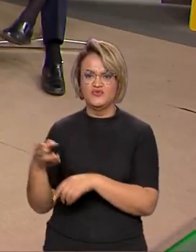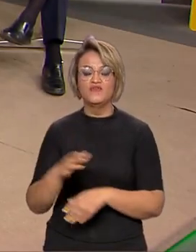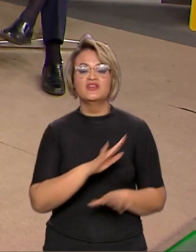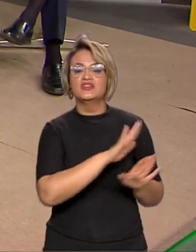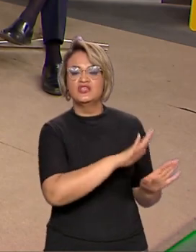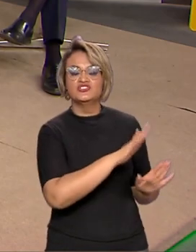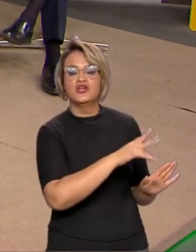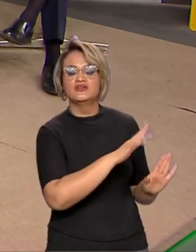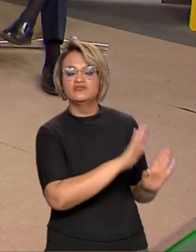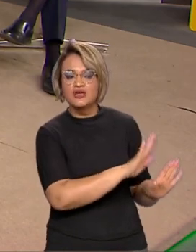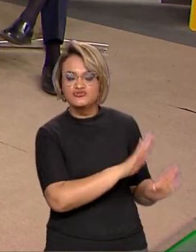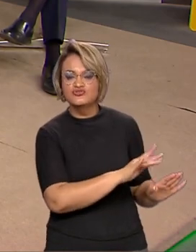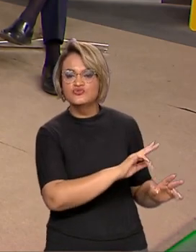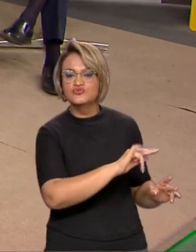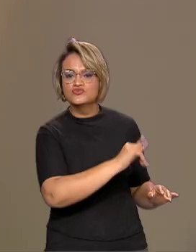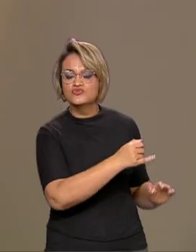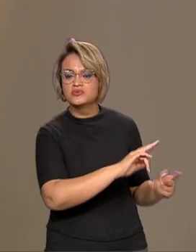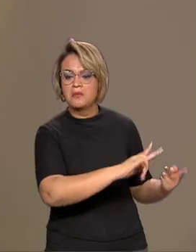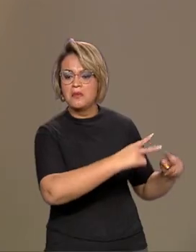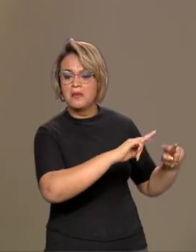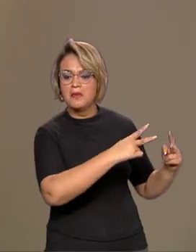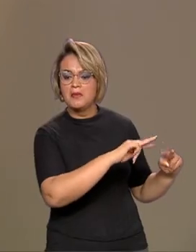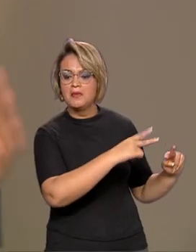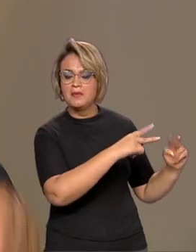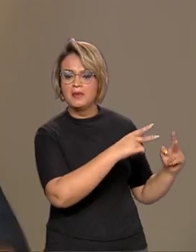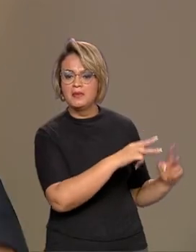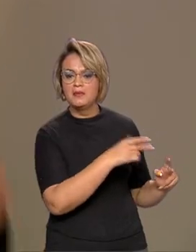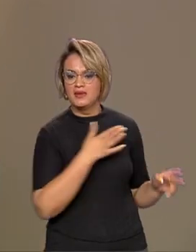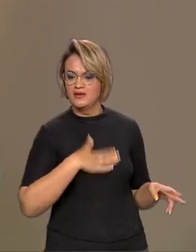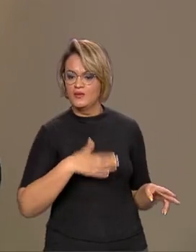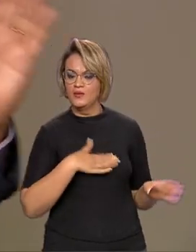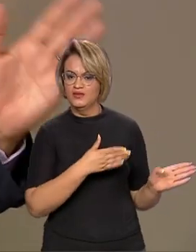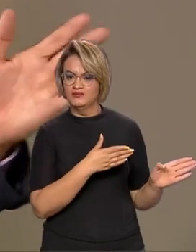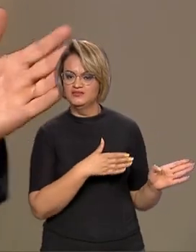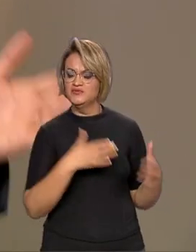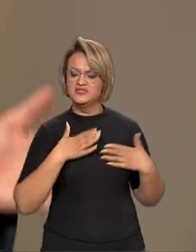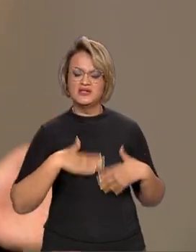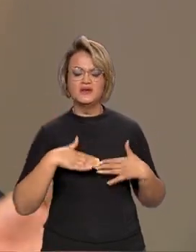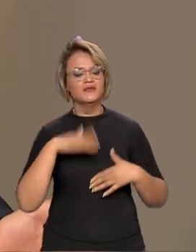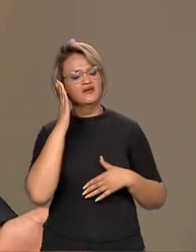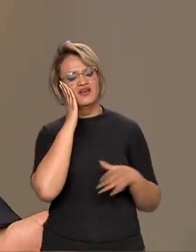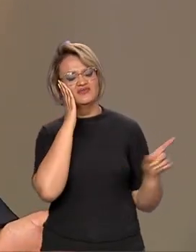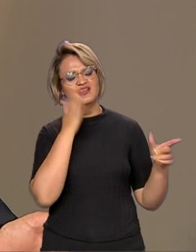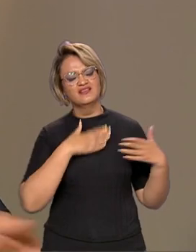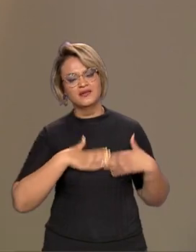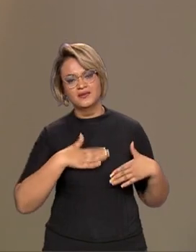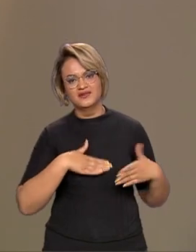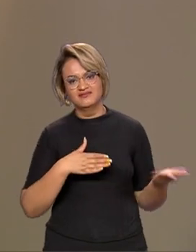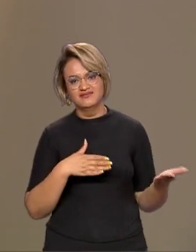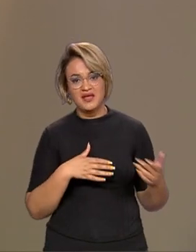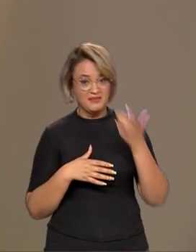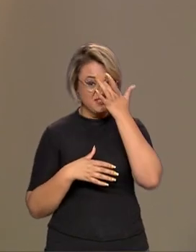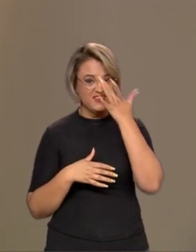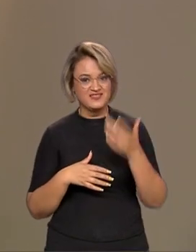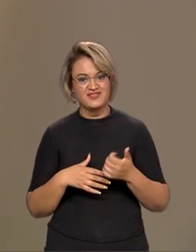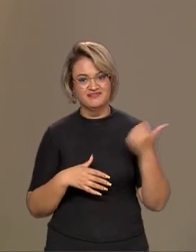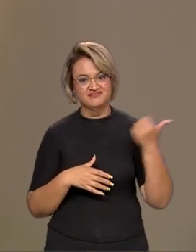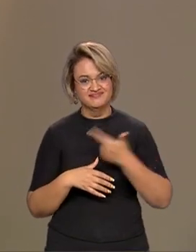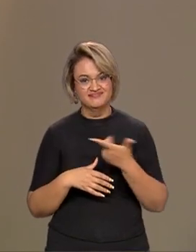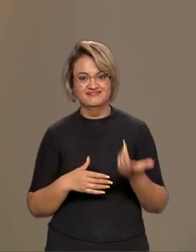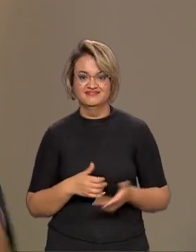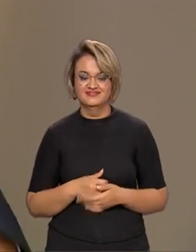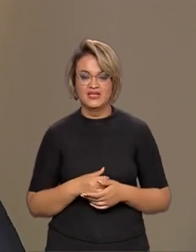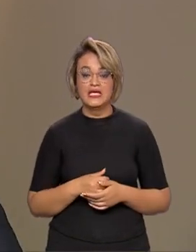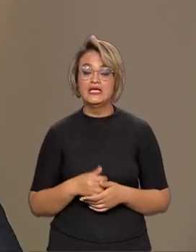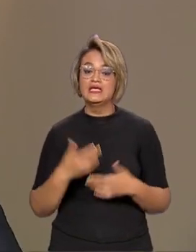deixar o dinheiro rendendo lá, sossegado, tranquilo, você de cabeça do travesseiro, tranquilo lá. Então, é isso que está em debate